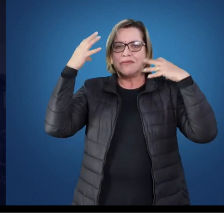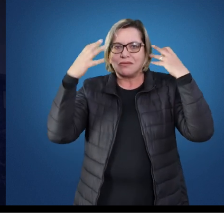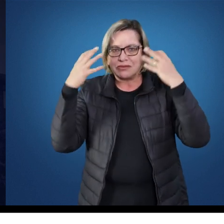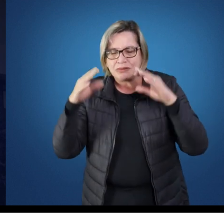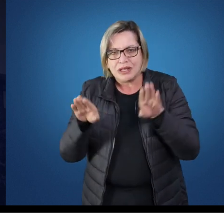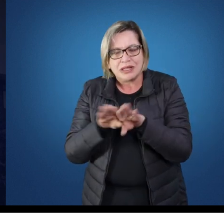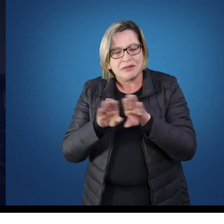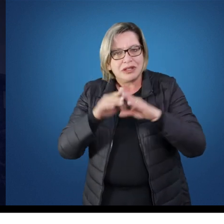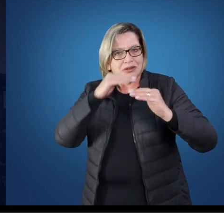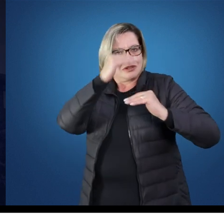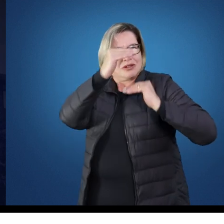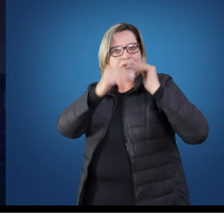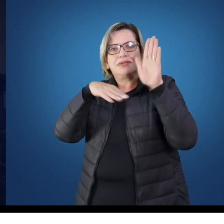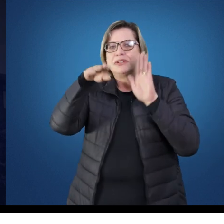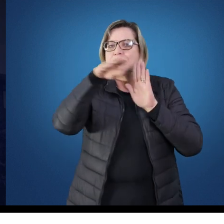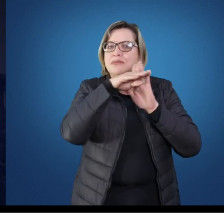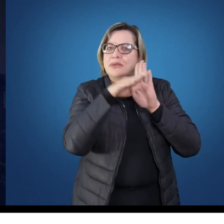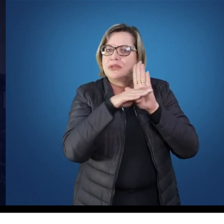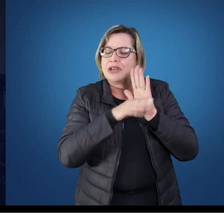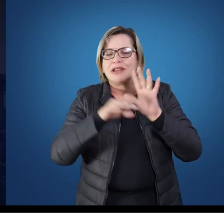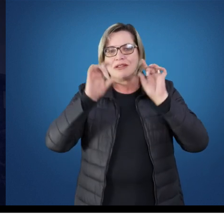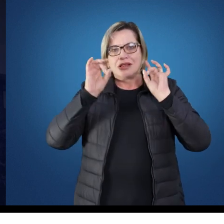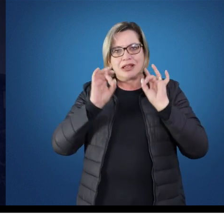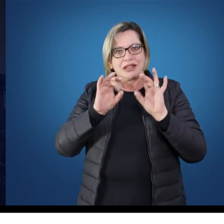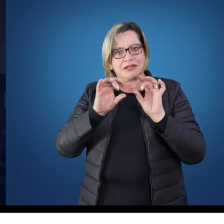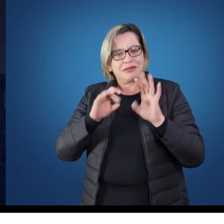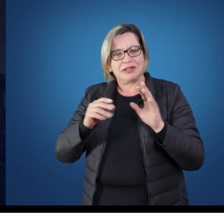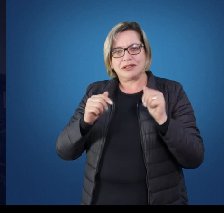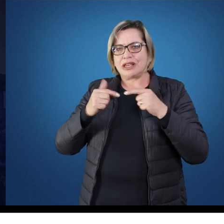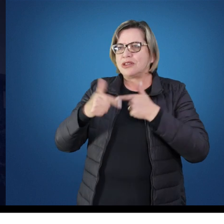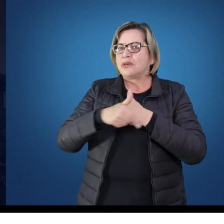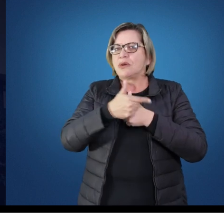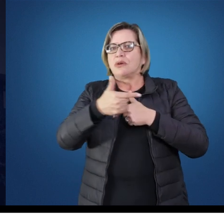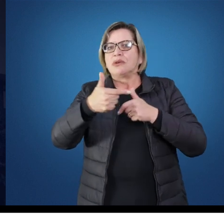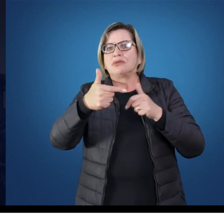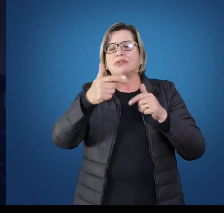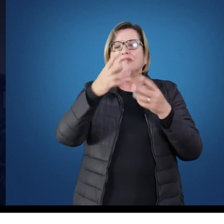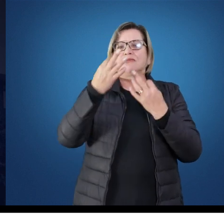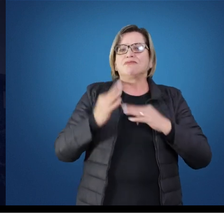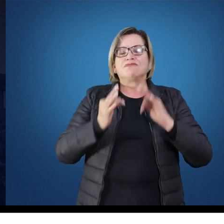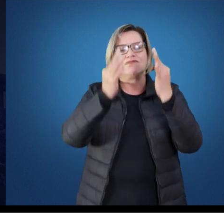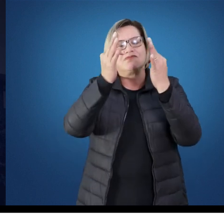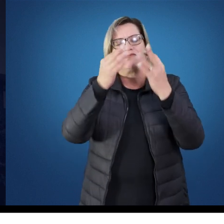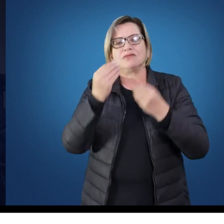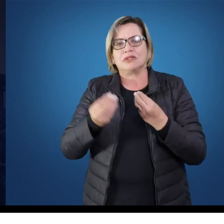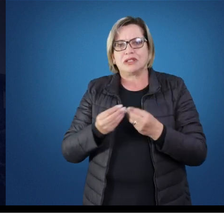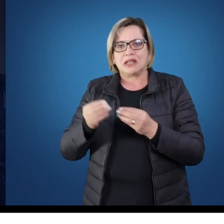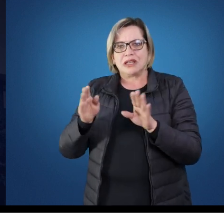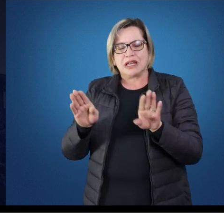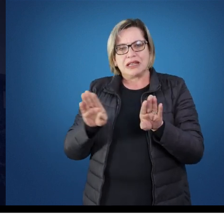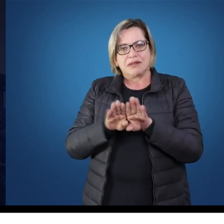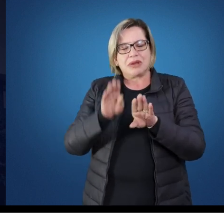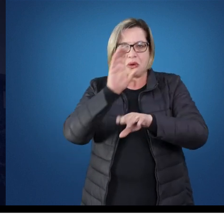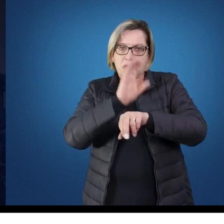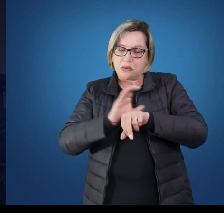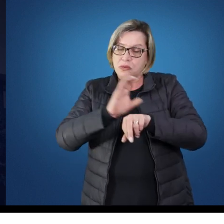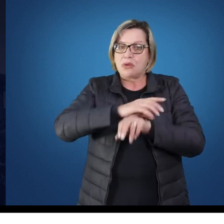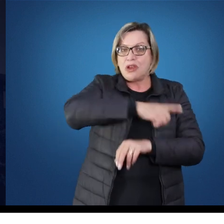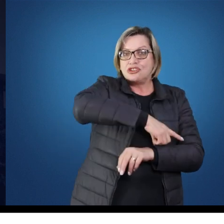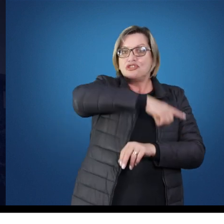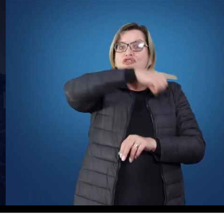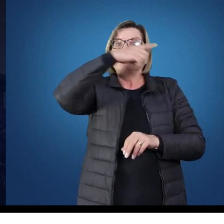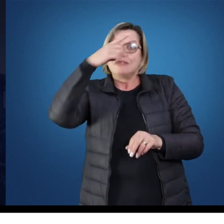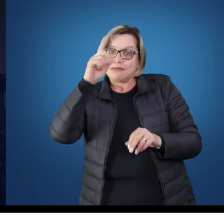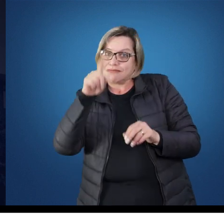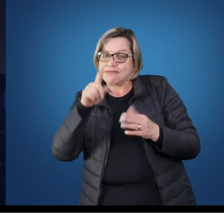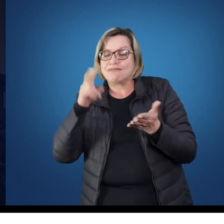ou ainda no desenvolvimento de projetos especializados junto às diferentes plataformas tecnológicas. O curso também é integral